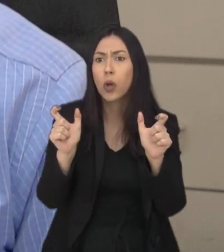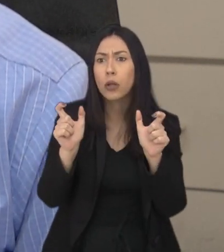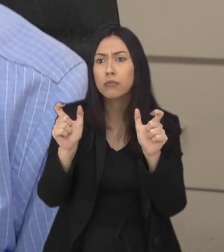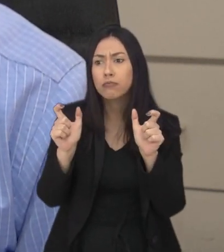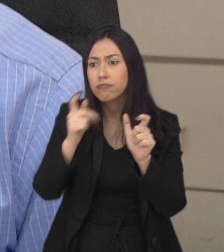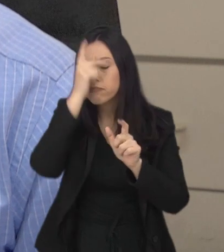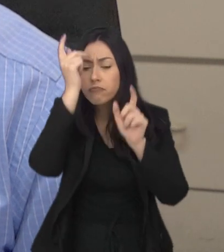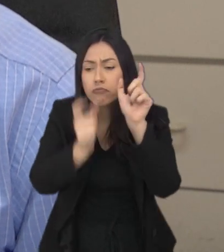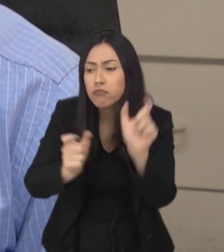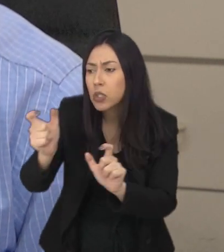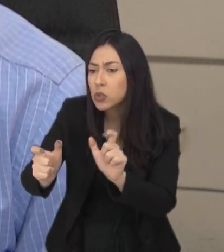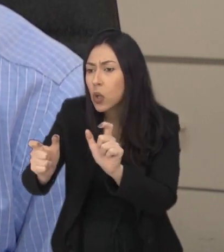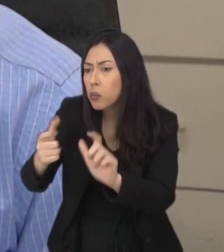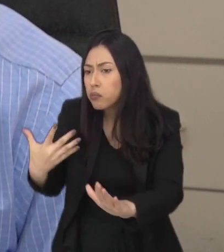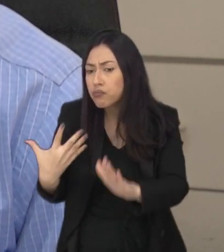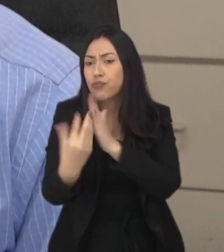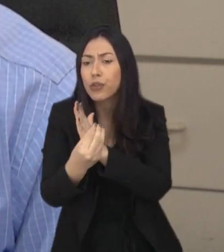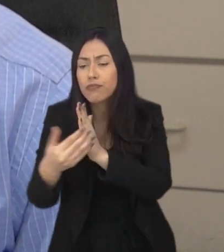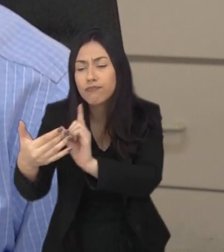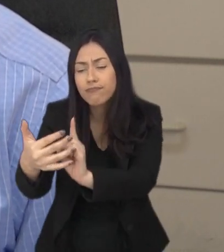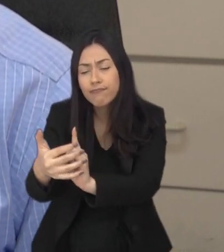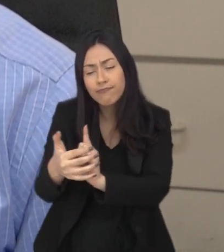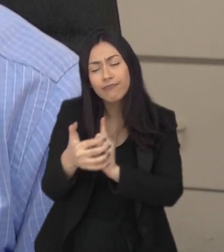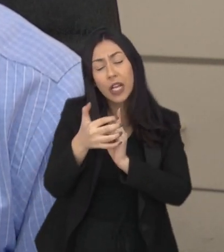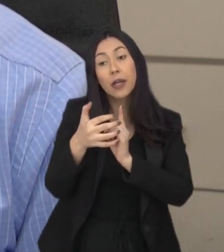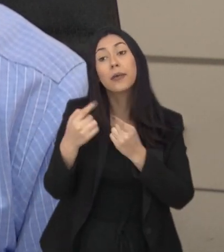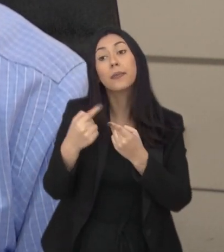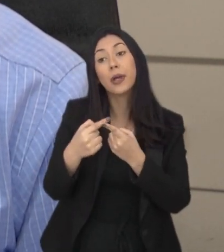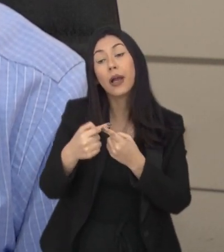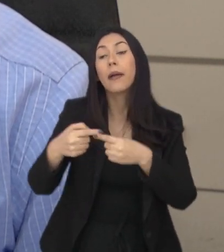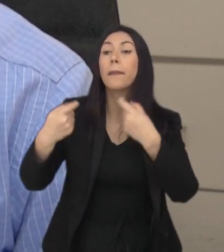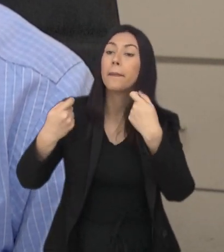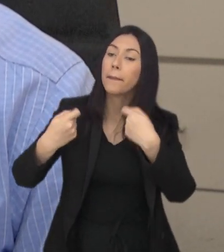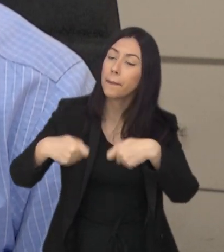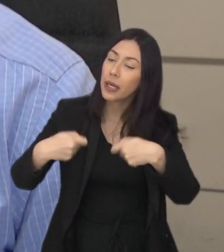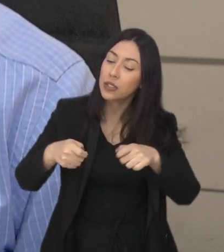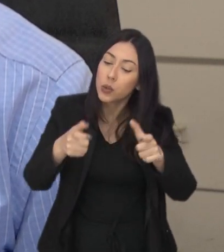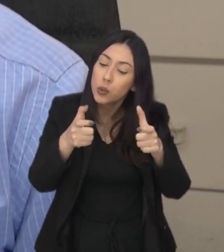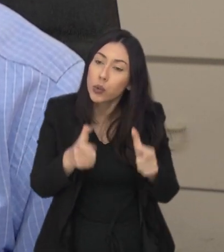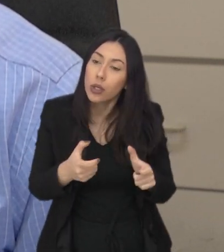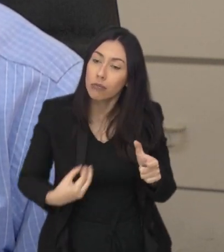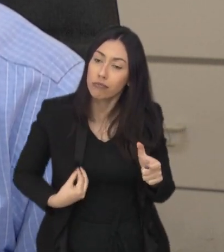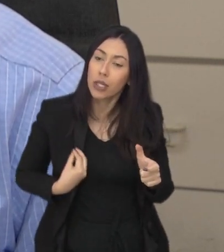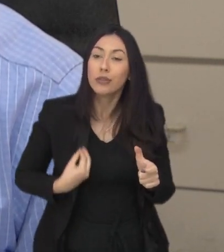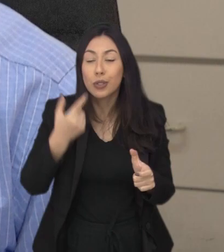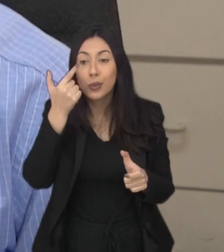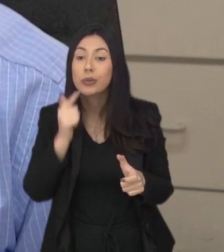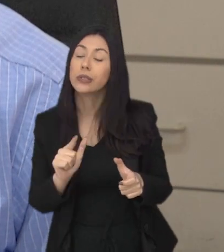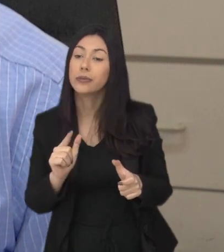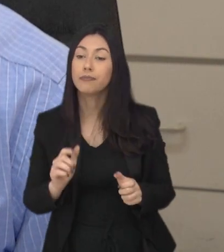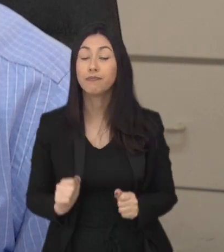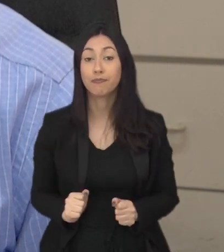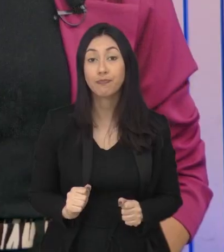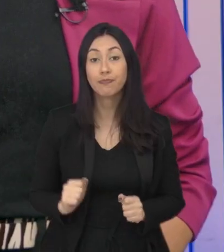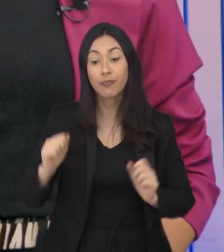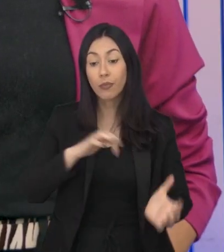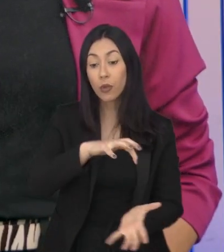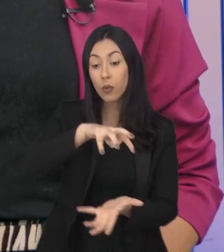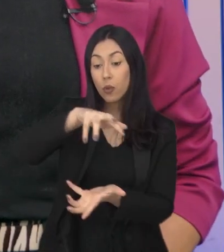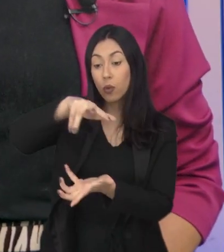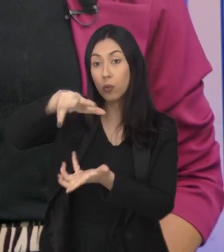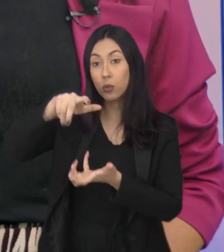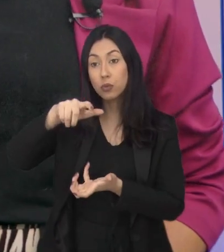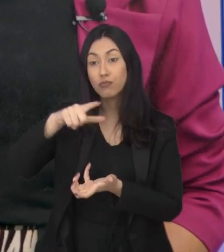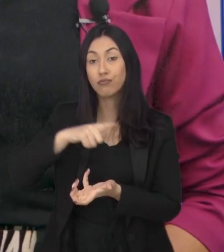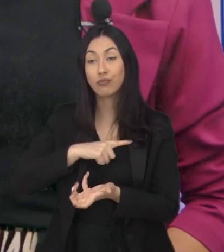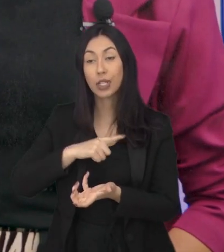acolher essas pessoas quando vêm de fora, aqueles que mais necessitam de um local para poder sobreviver. O